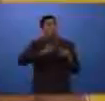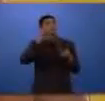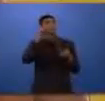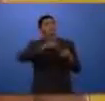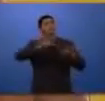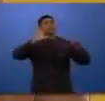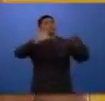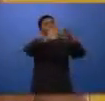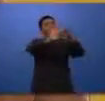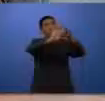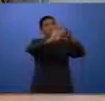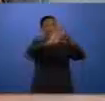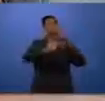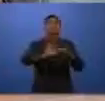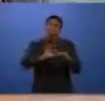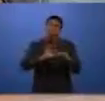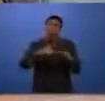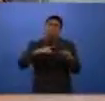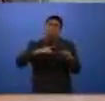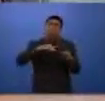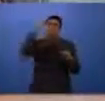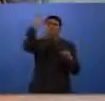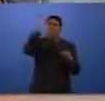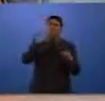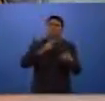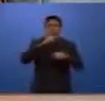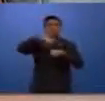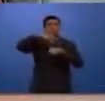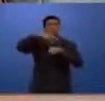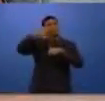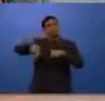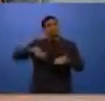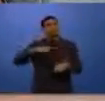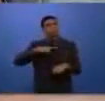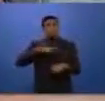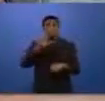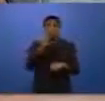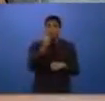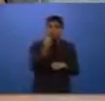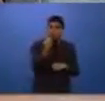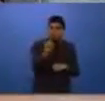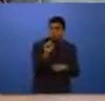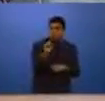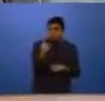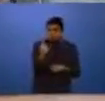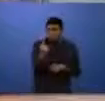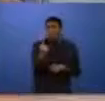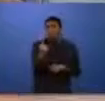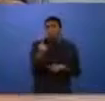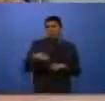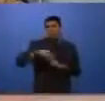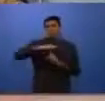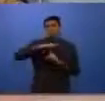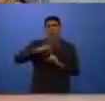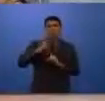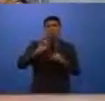e denúncias do Brasil. O serviço de discos e denúncias existe em todo o país. O número 8-1 é utilizado